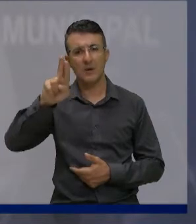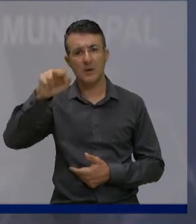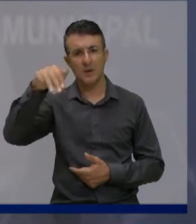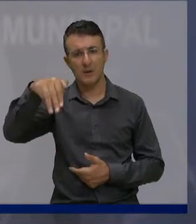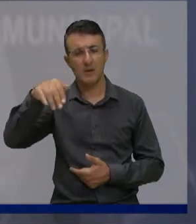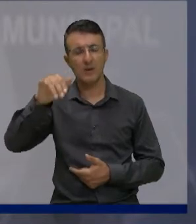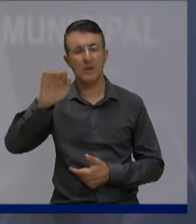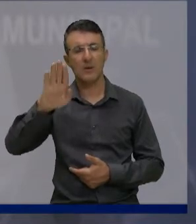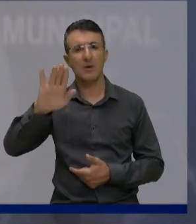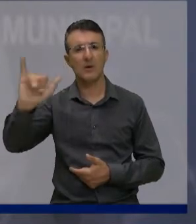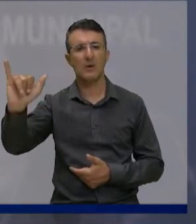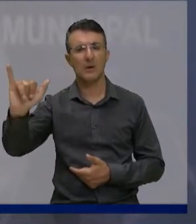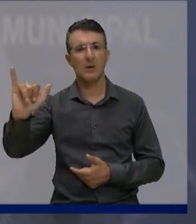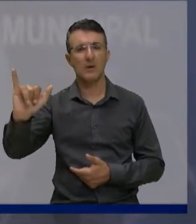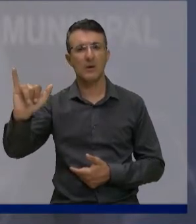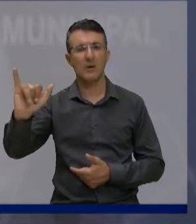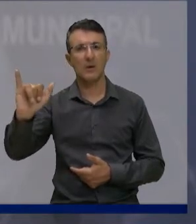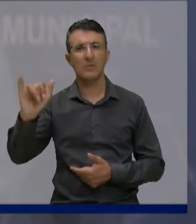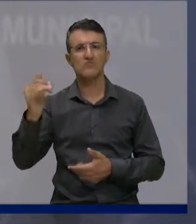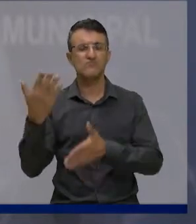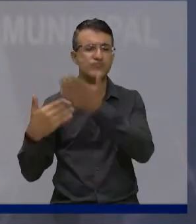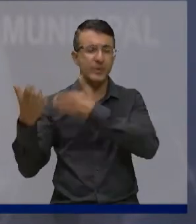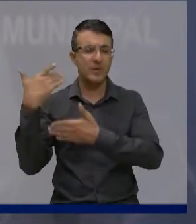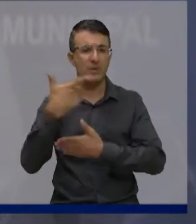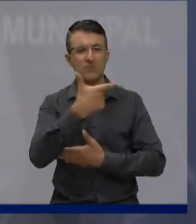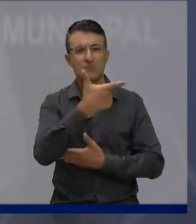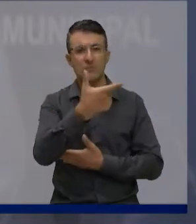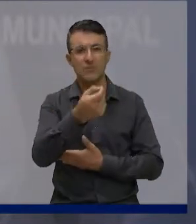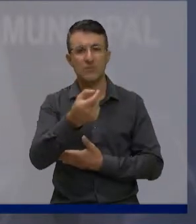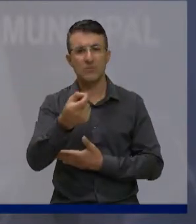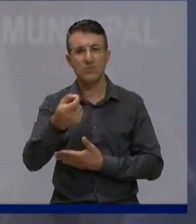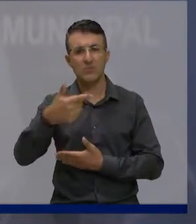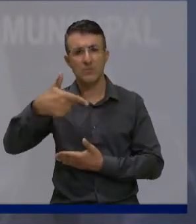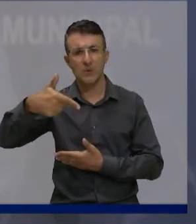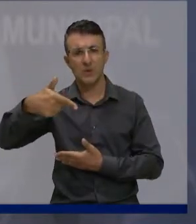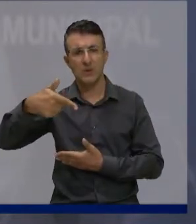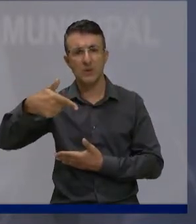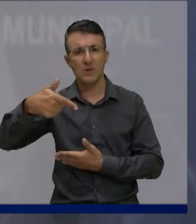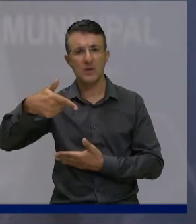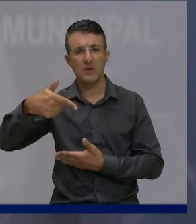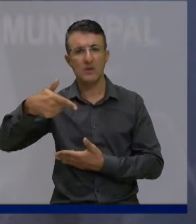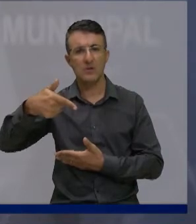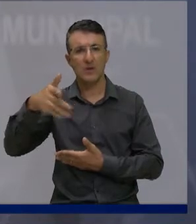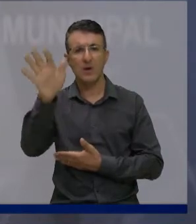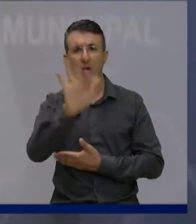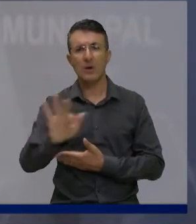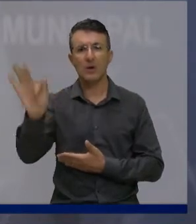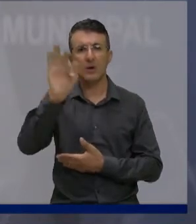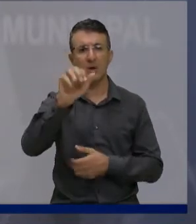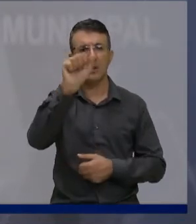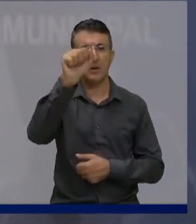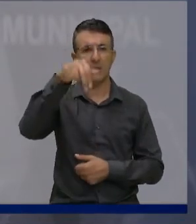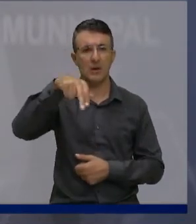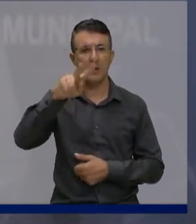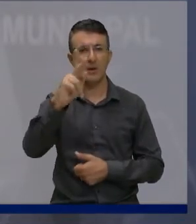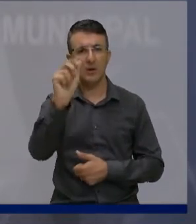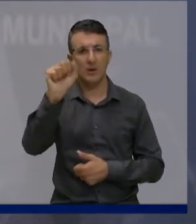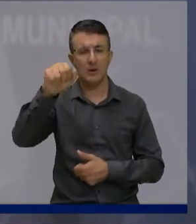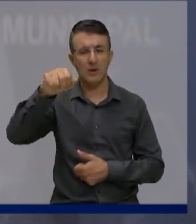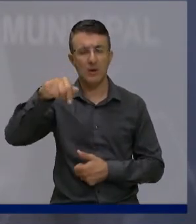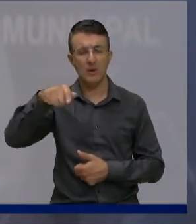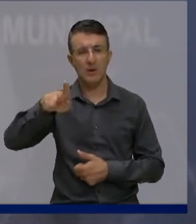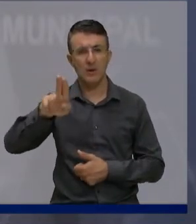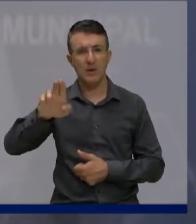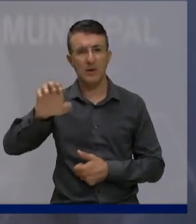um pouquinho antes de 2007, Faculdade de Anhanguera se instalava ali no Jardim Morumbi e